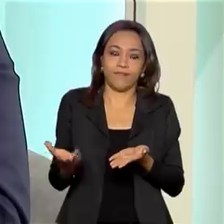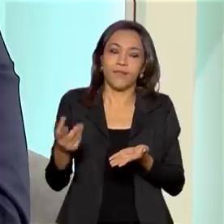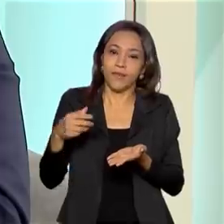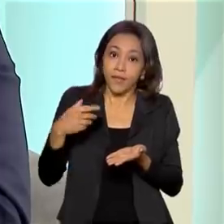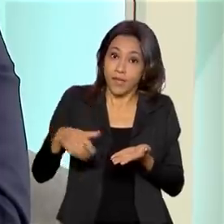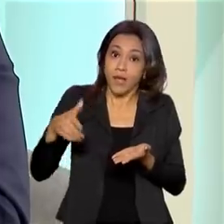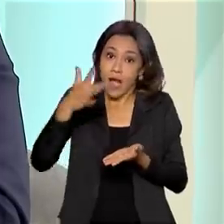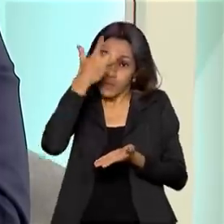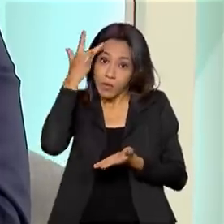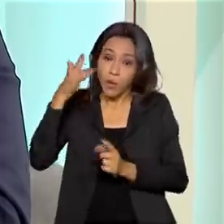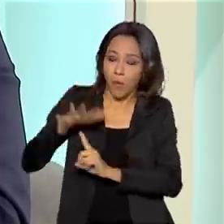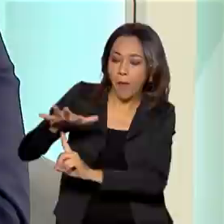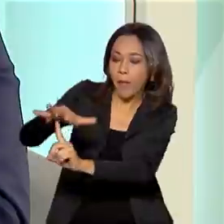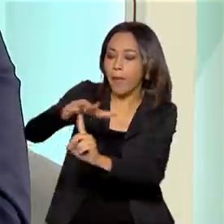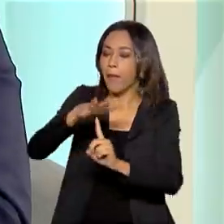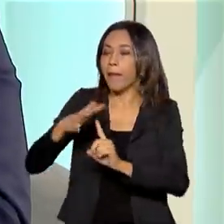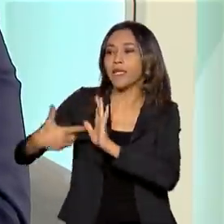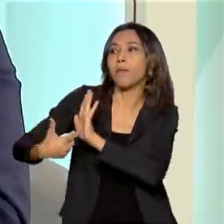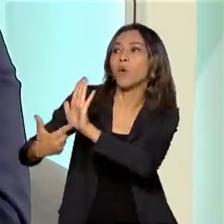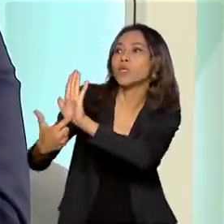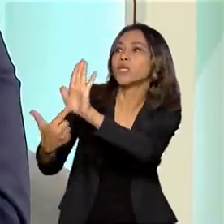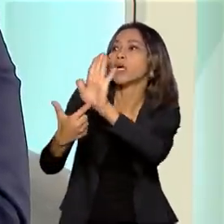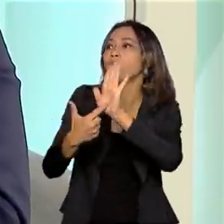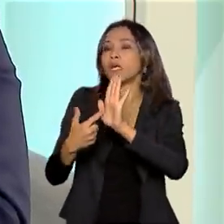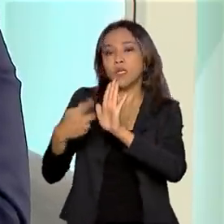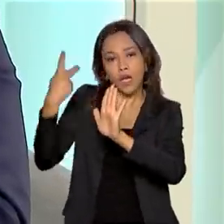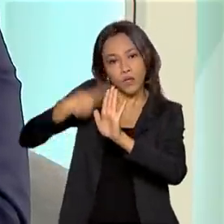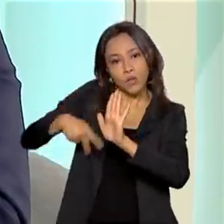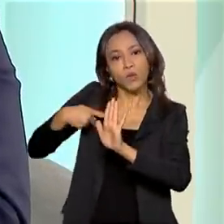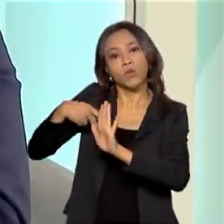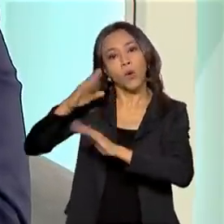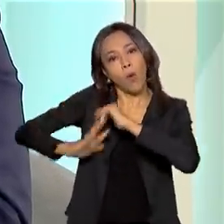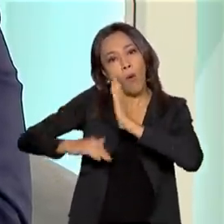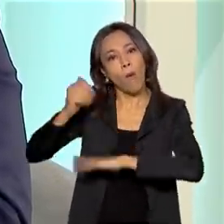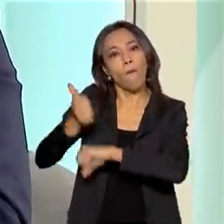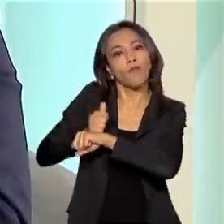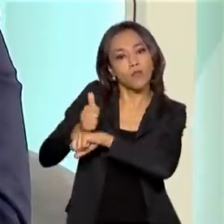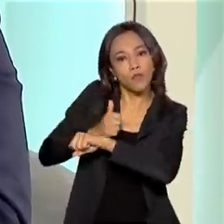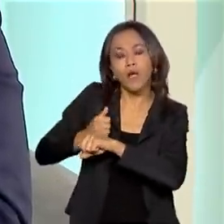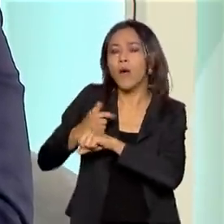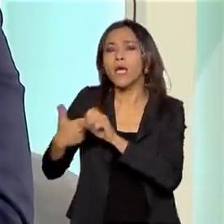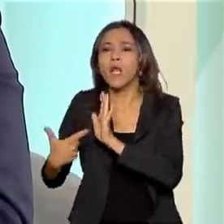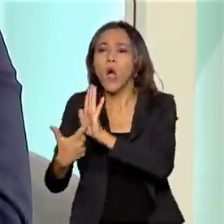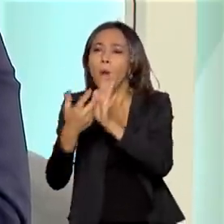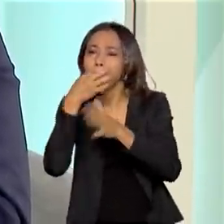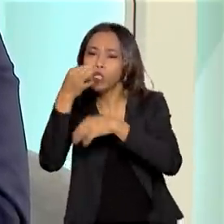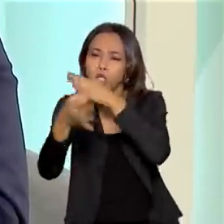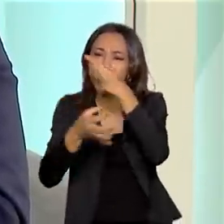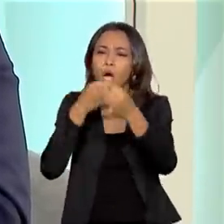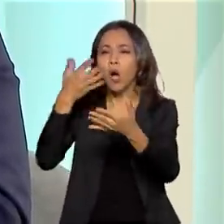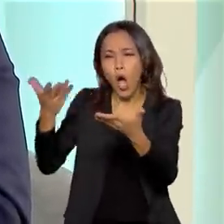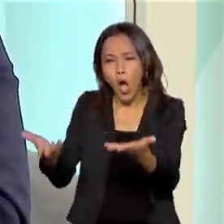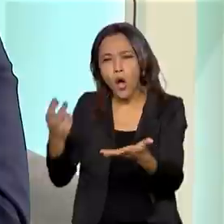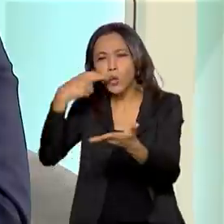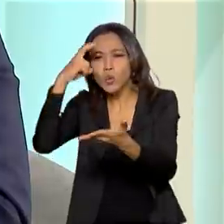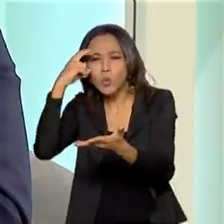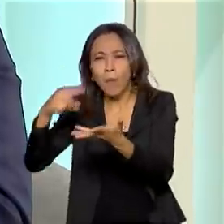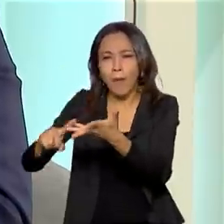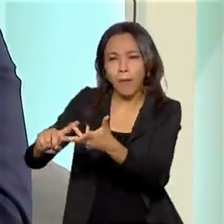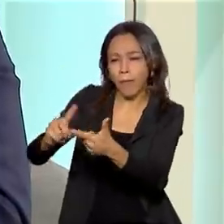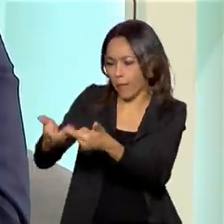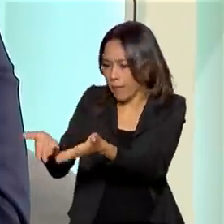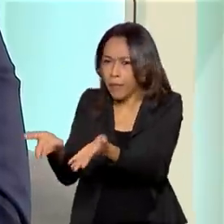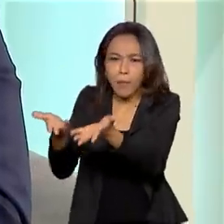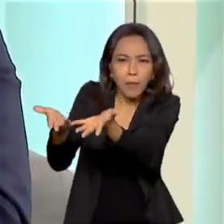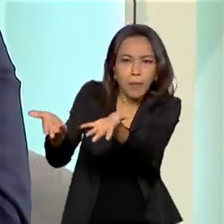O galerista, queira-se ou não, ele investe na formação de opinião e na divulgação do produto que ele está comercializando.